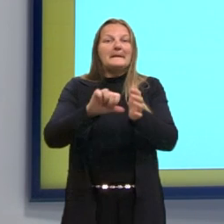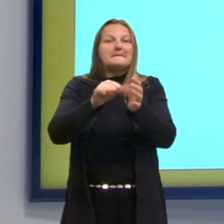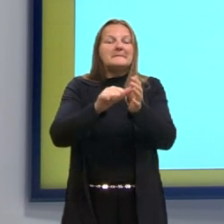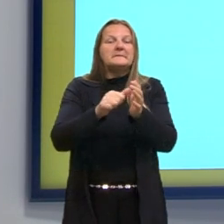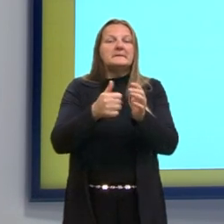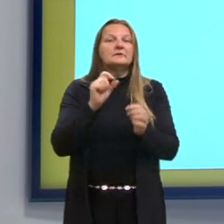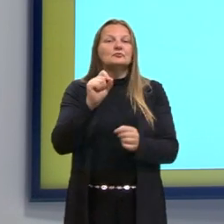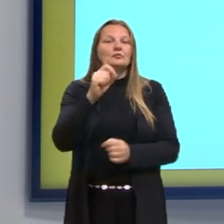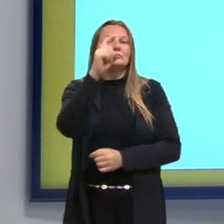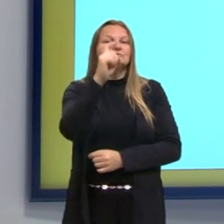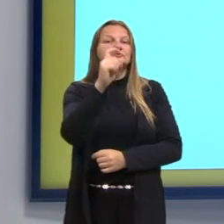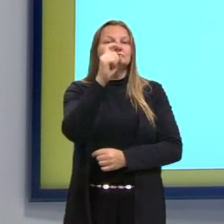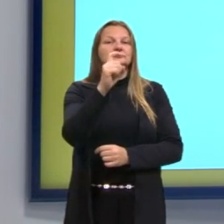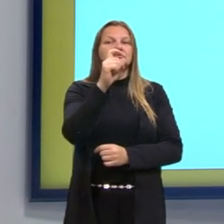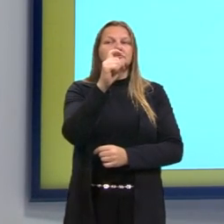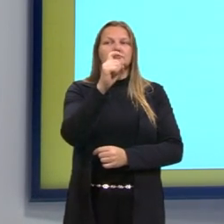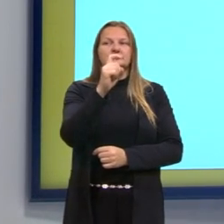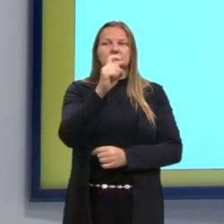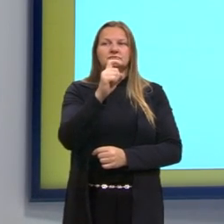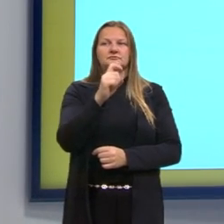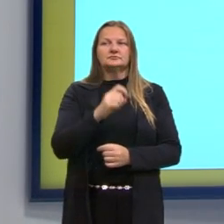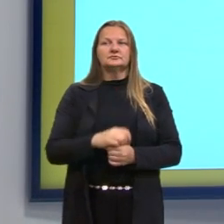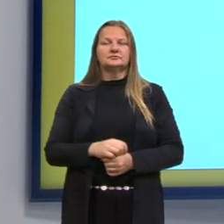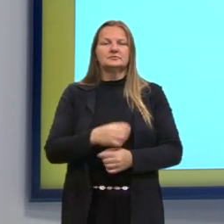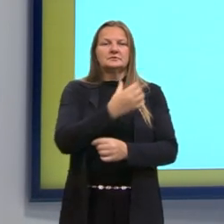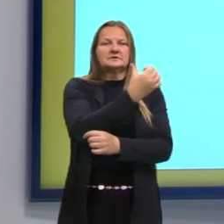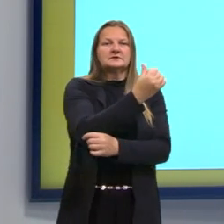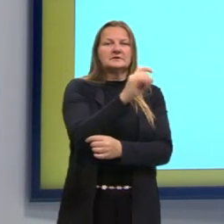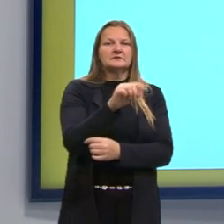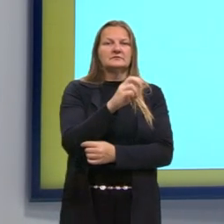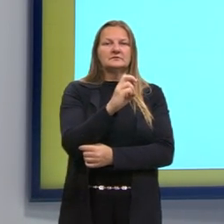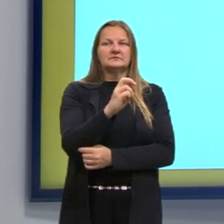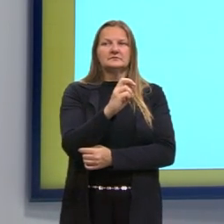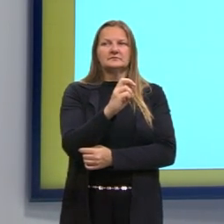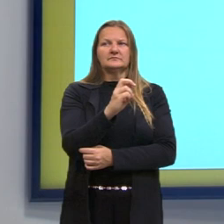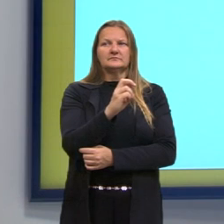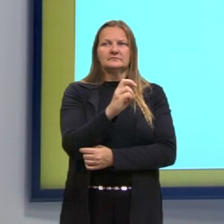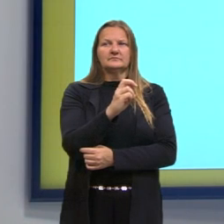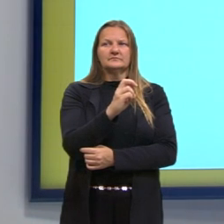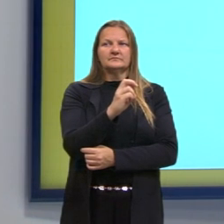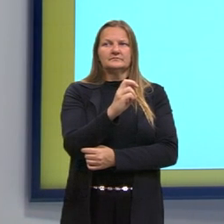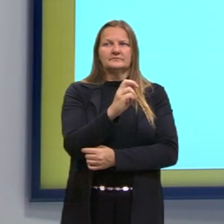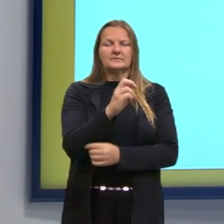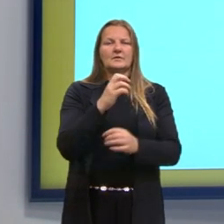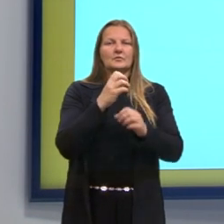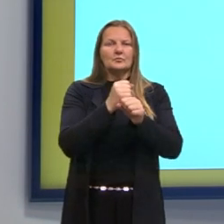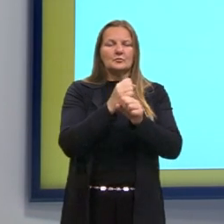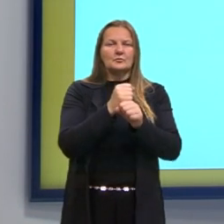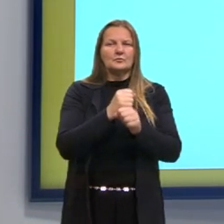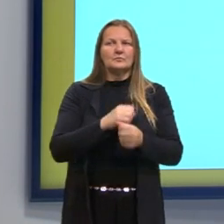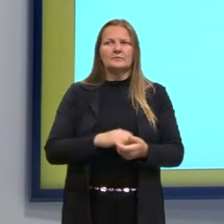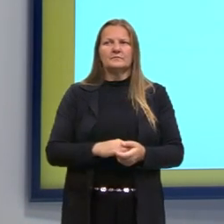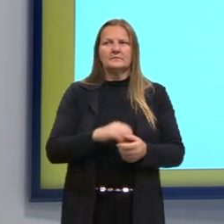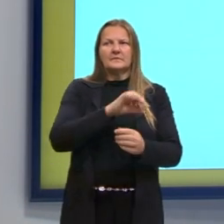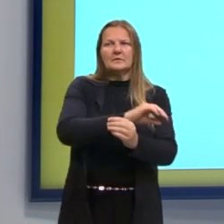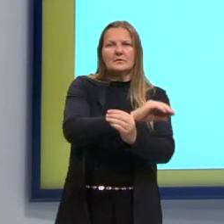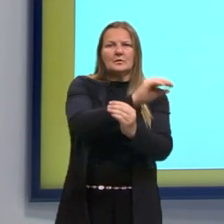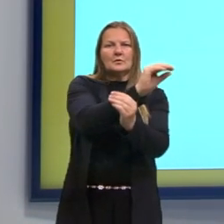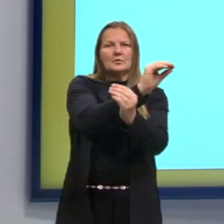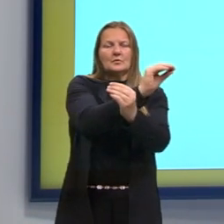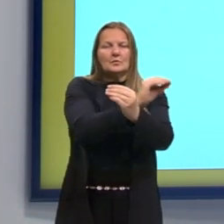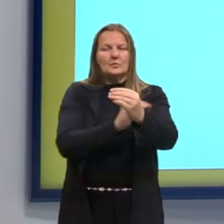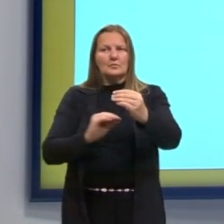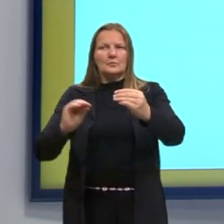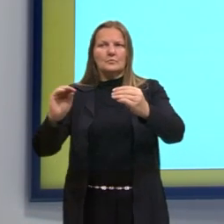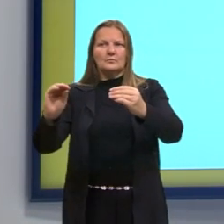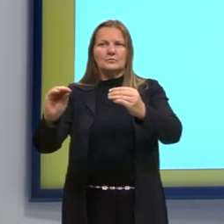isolar o x é... Eu vou pegar o 6,5, que é que ele representava uma soma. E se eu jogar ele lá para o outro